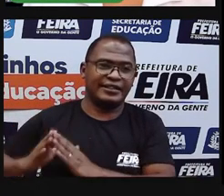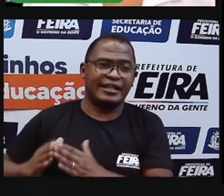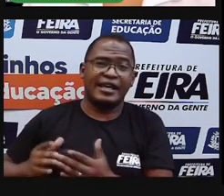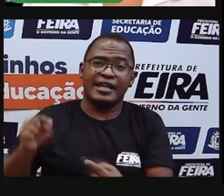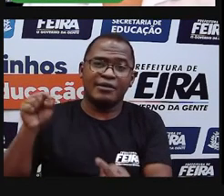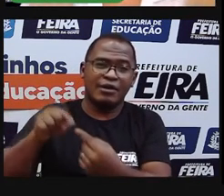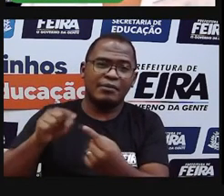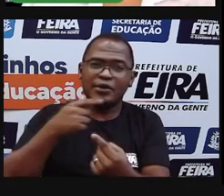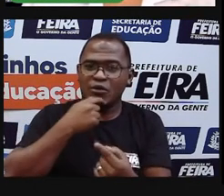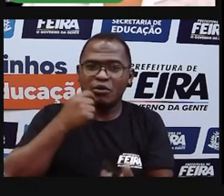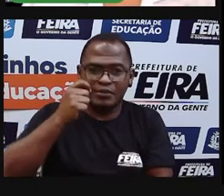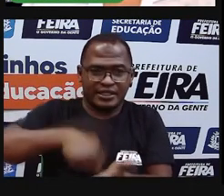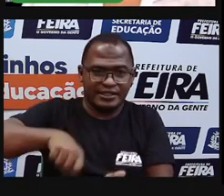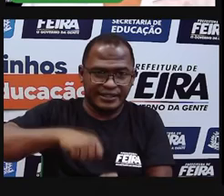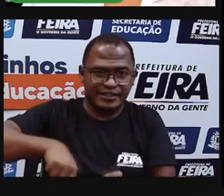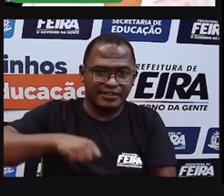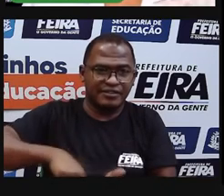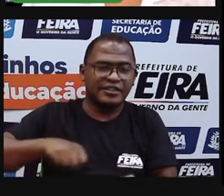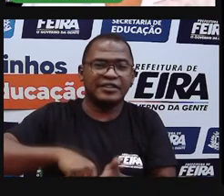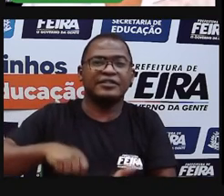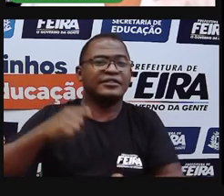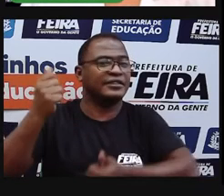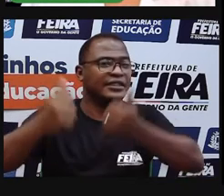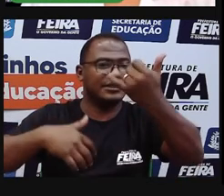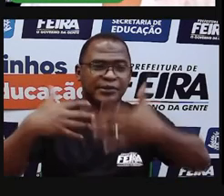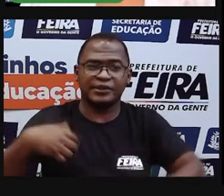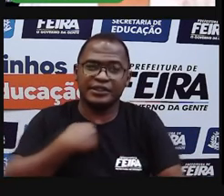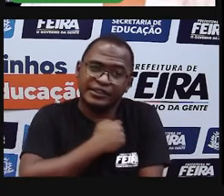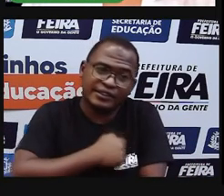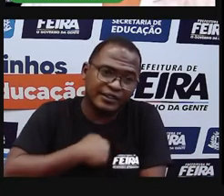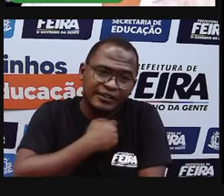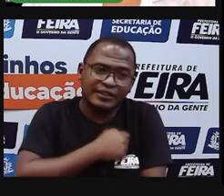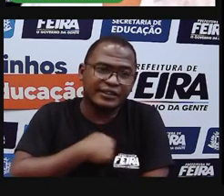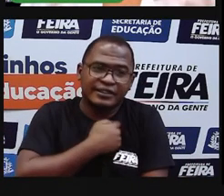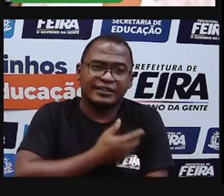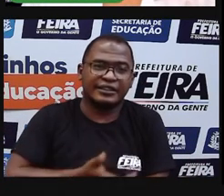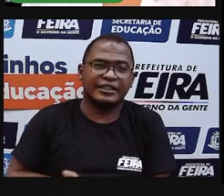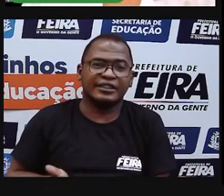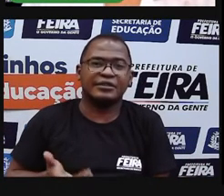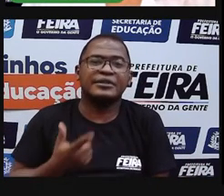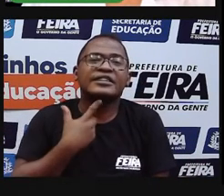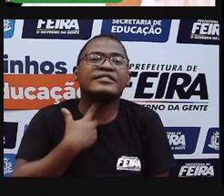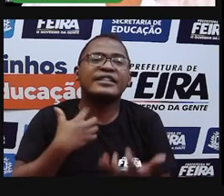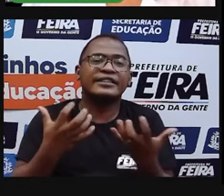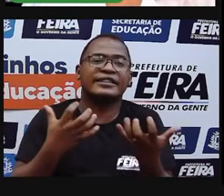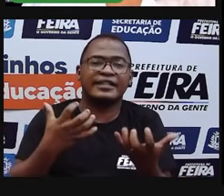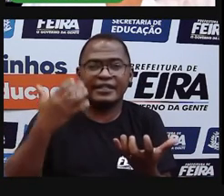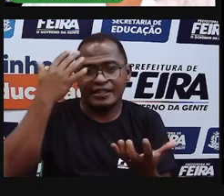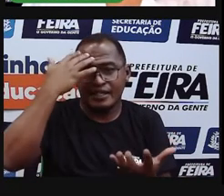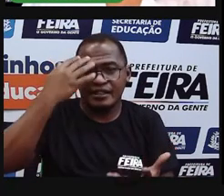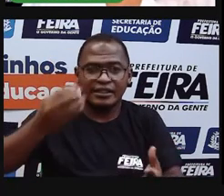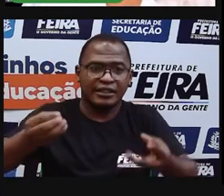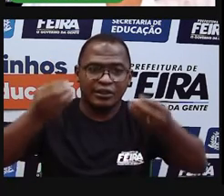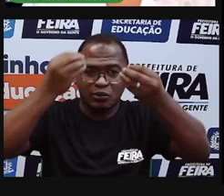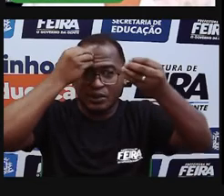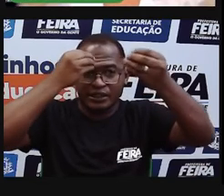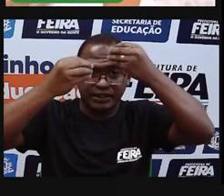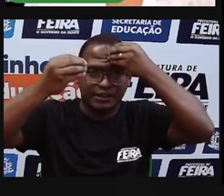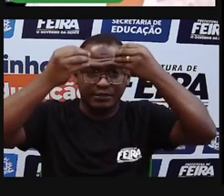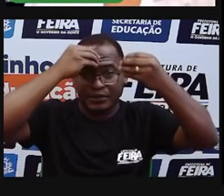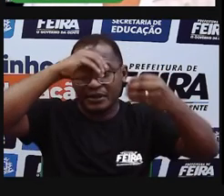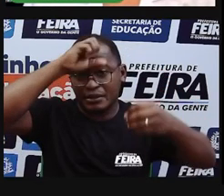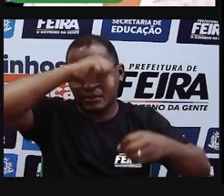sabiá. Mostra como a gente tem um carinho, como a gente guarda nas nossas memórias afetivas, né?